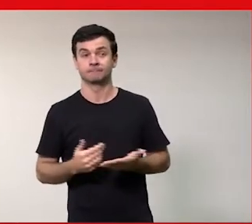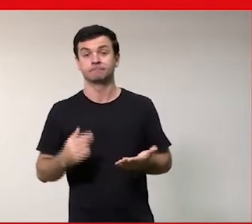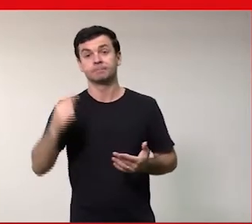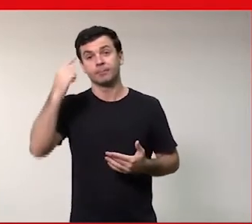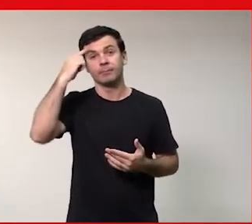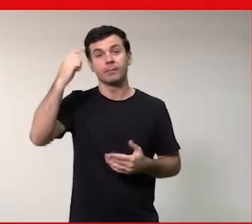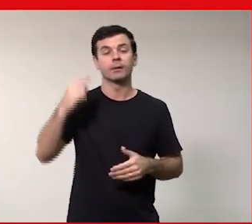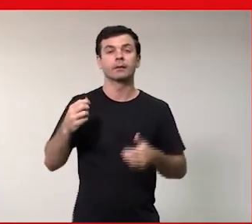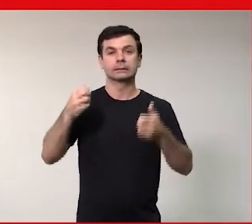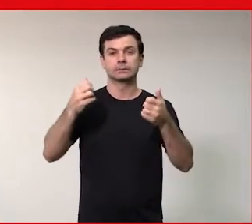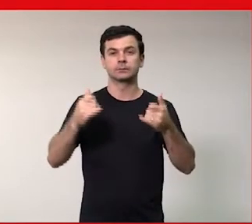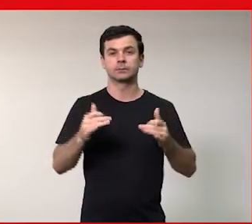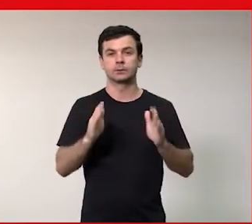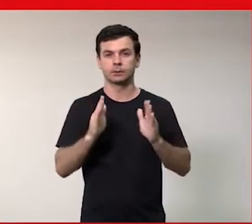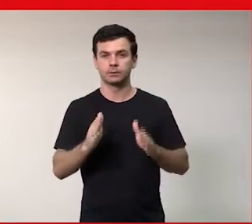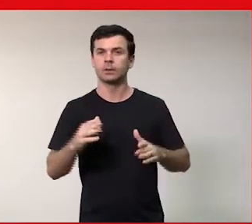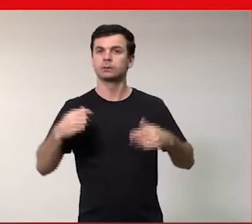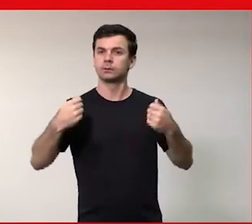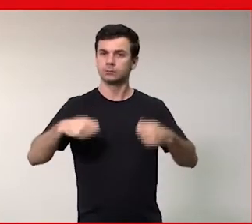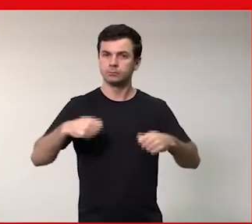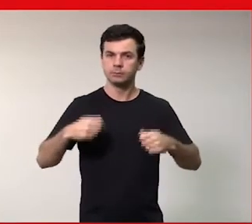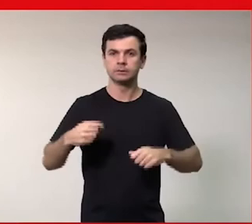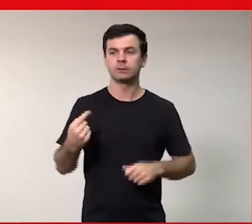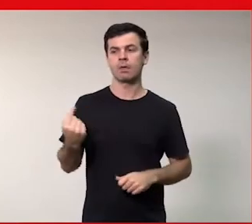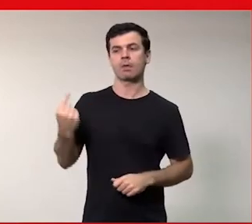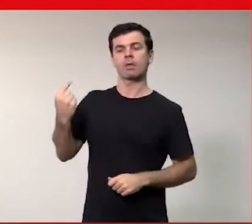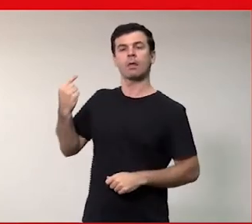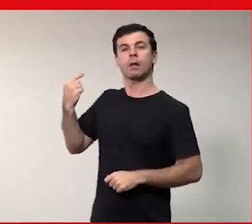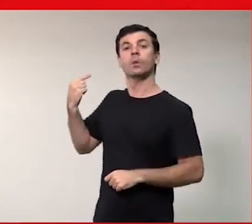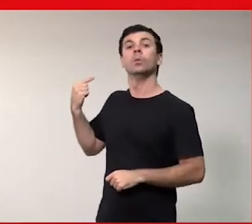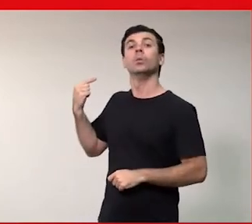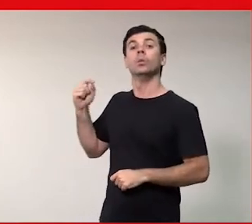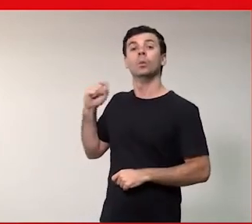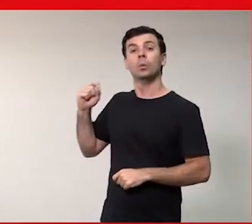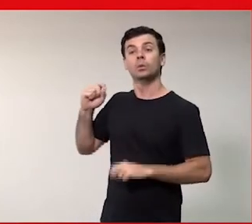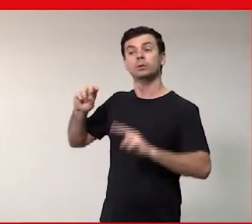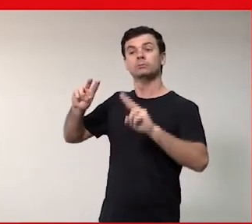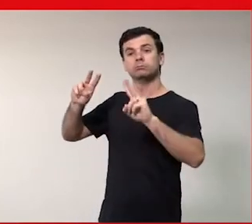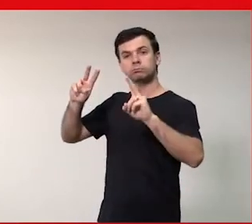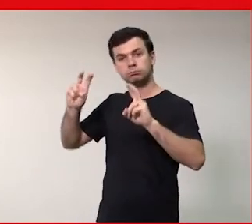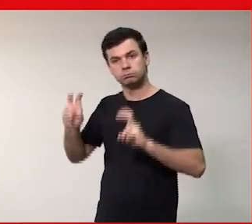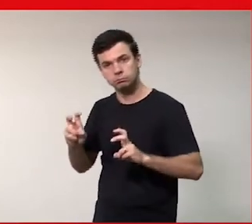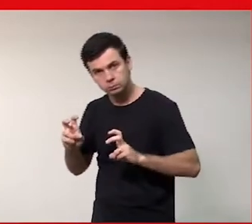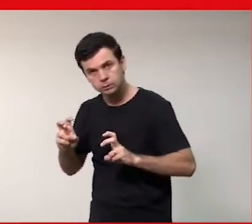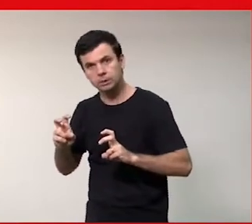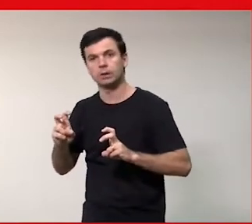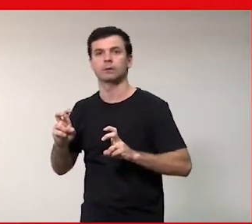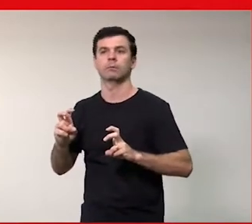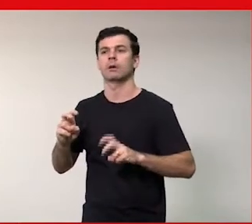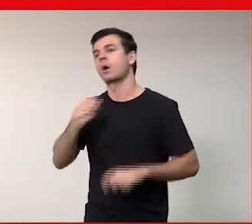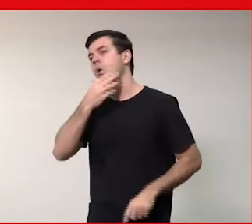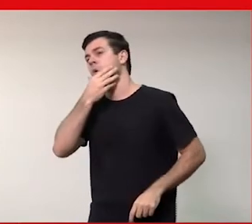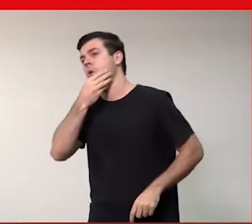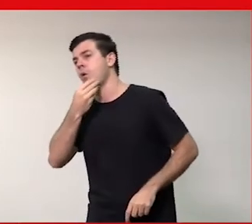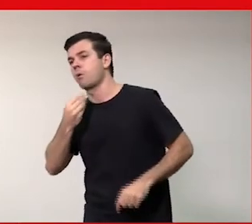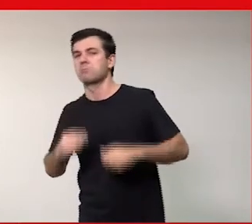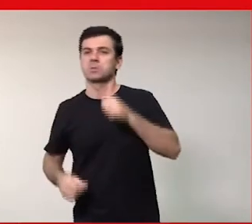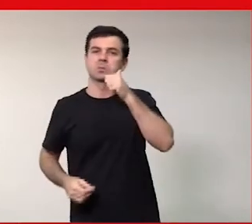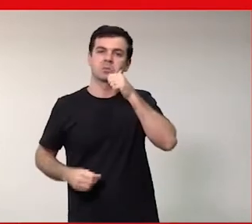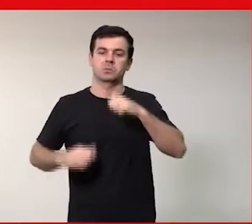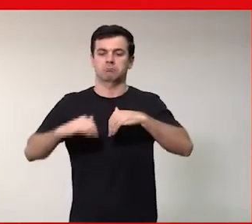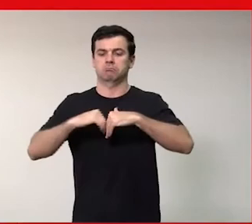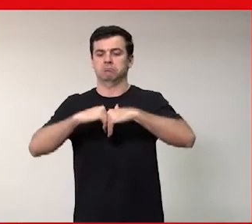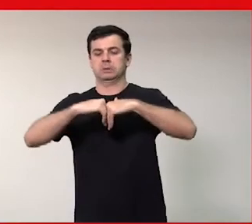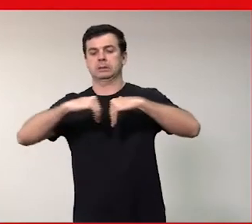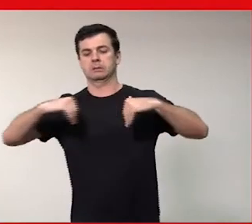questão de que a gente tem que sim falar desde o primeiro momento aí sobre sobre essa questão da divisão sexual do trabalho agora uma